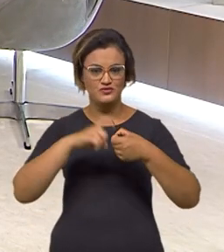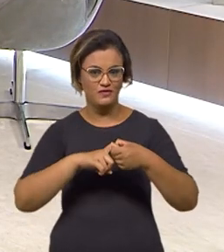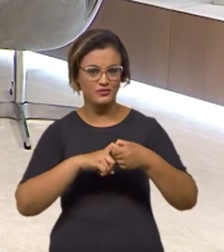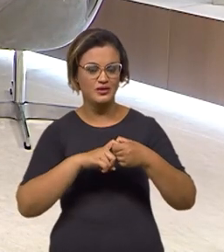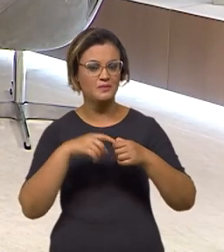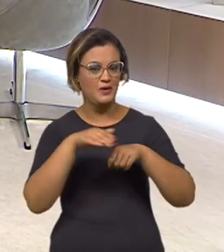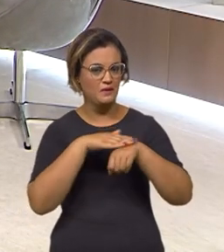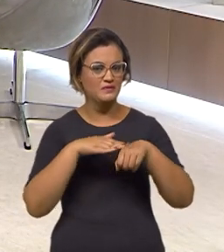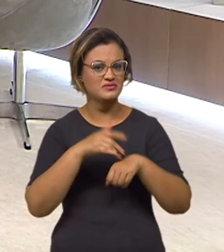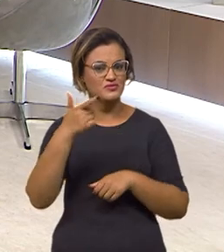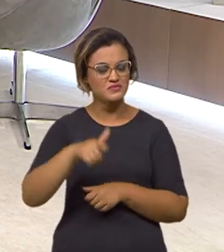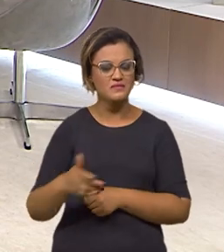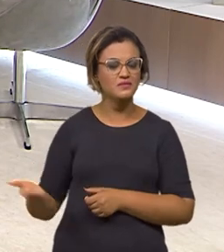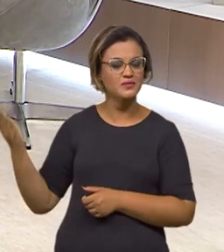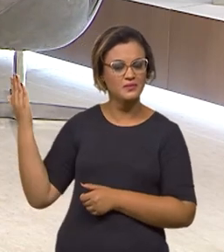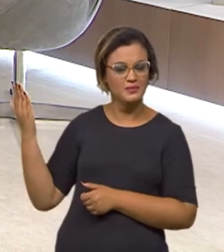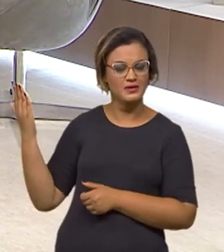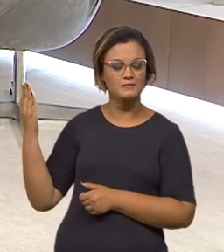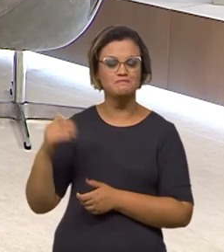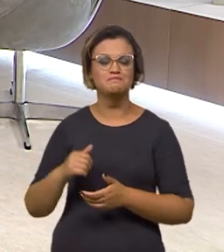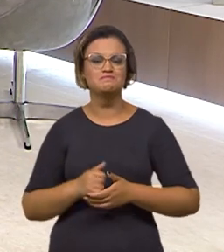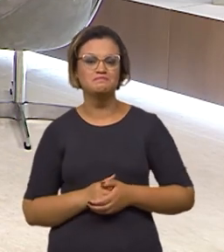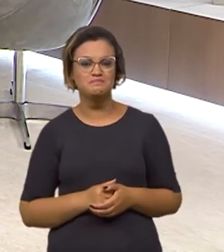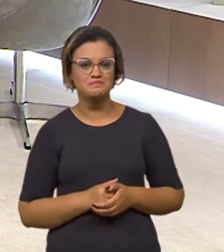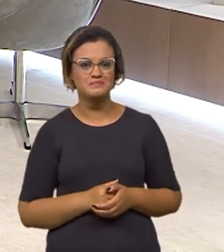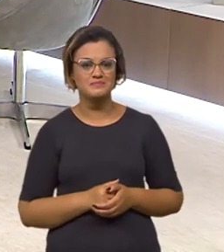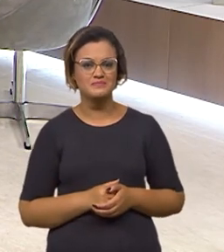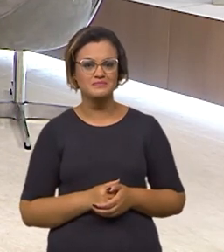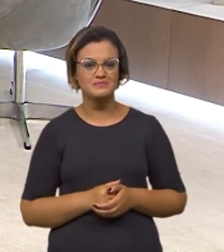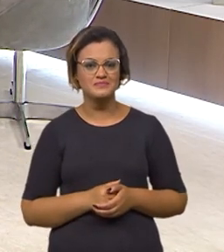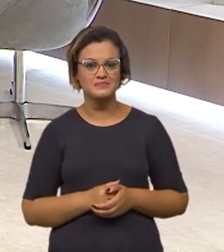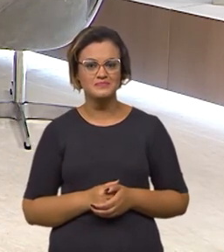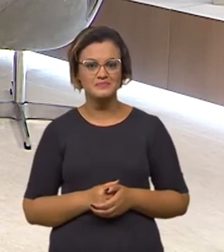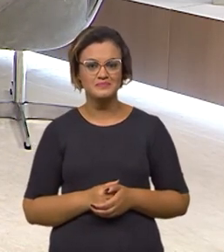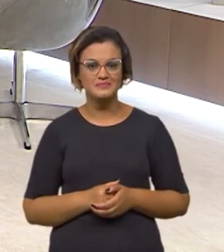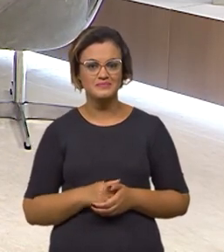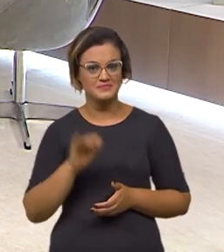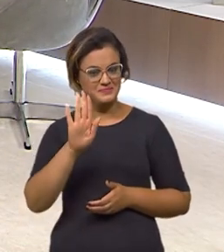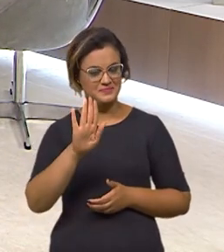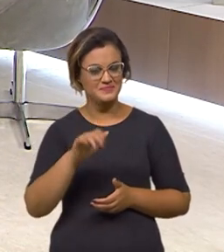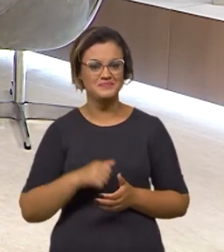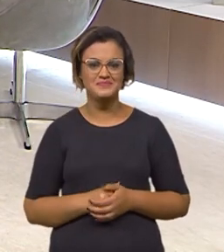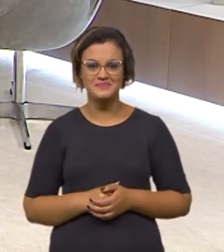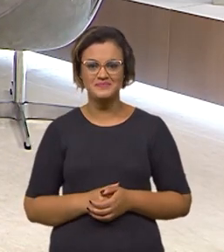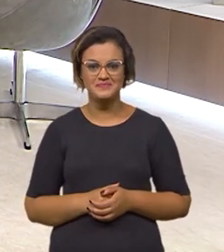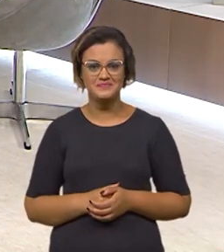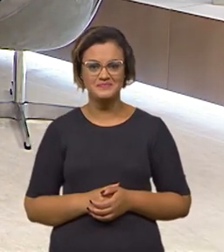instantes com o ministro da Infraestrutura, Marcelo Sampaio, aqui no Brasil em Pauta. Não saia daí.